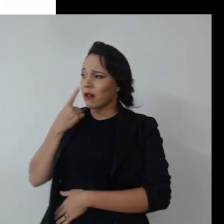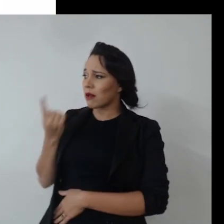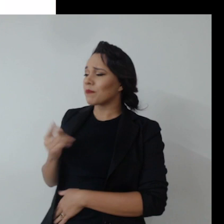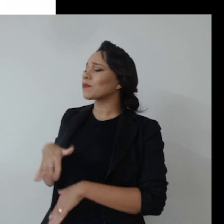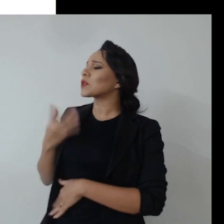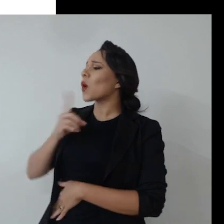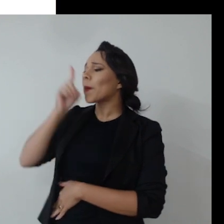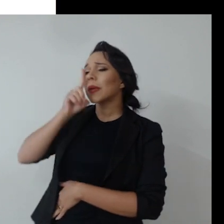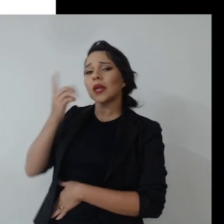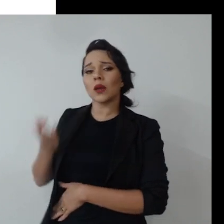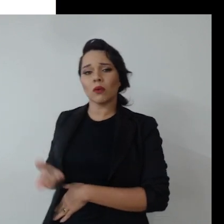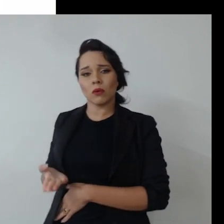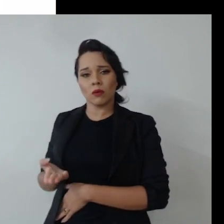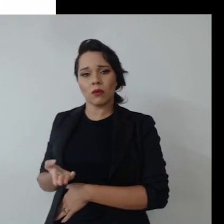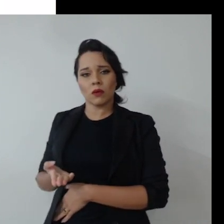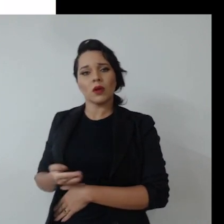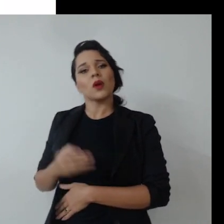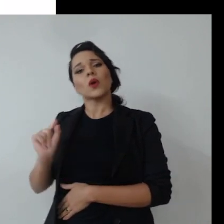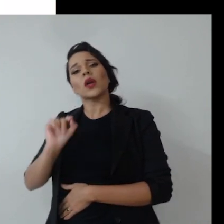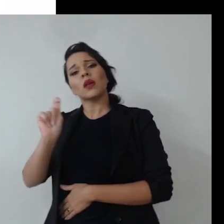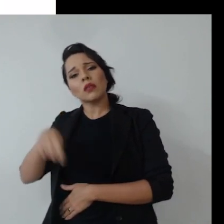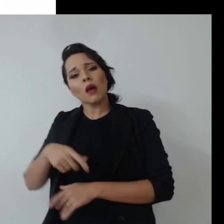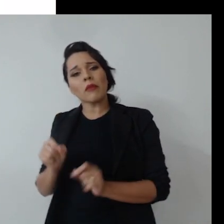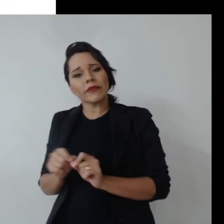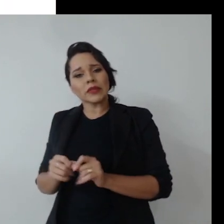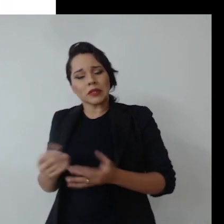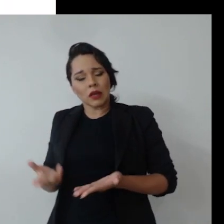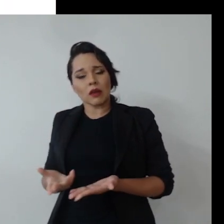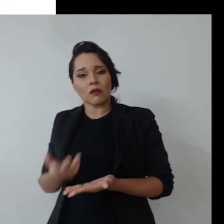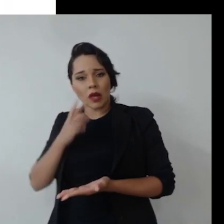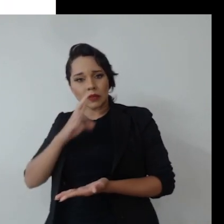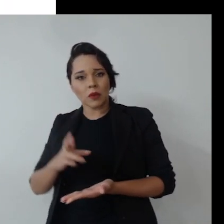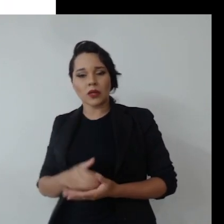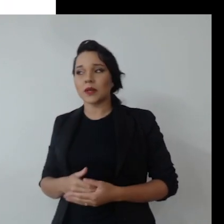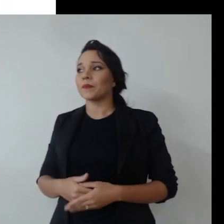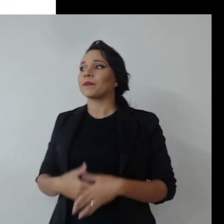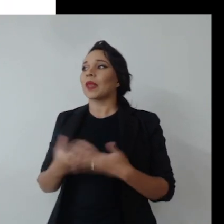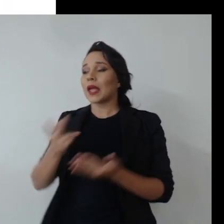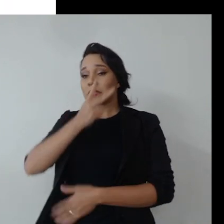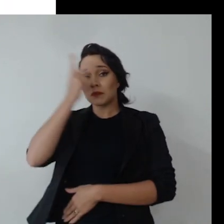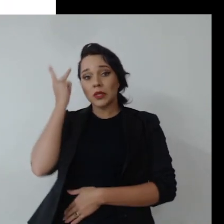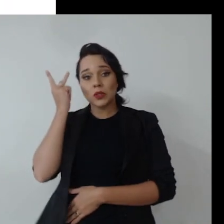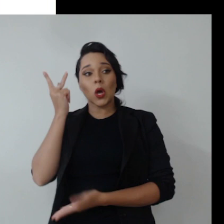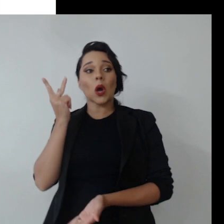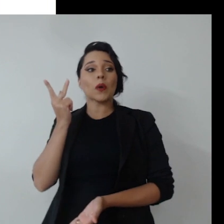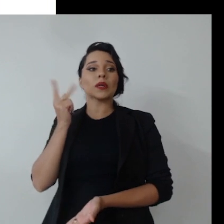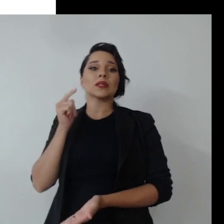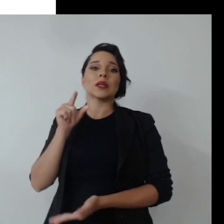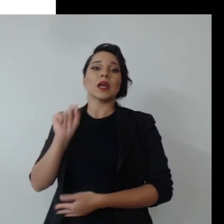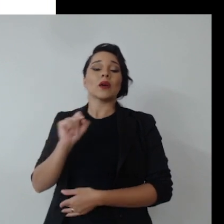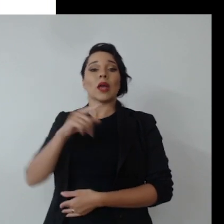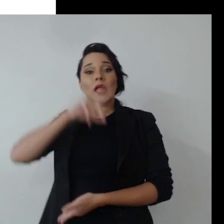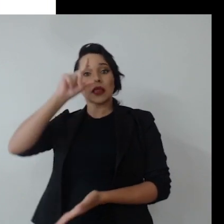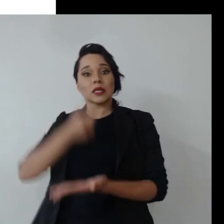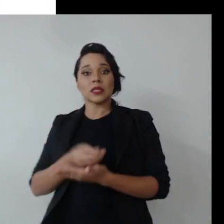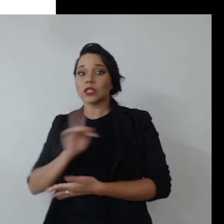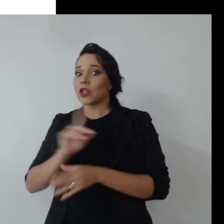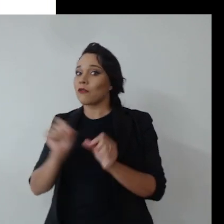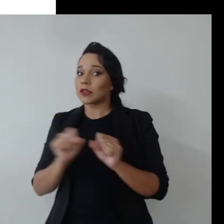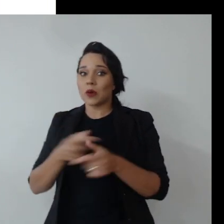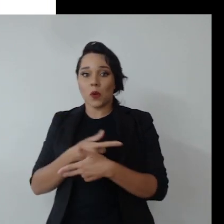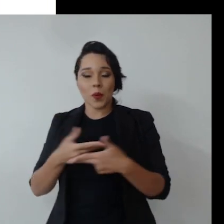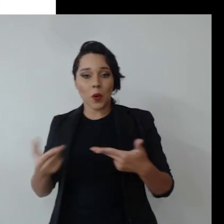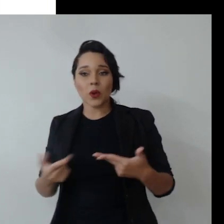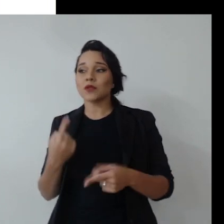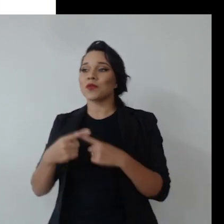Mas que nível de risco? A gente tem o plano de tratamento? O a gente pode fazer? Existe outra solução? Então, às vezes as pessoas de forma periptória decidem não